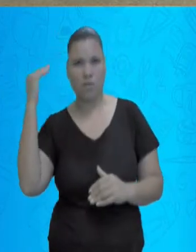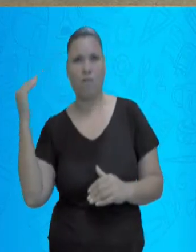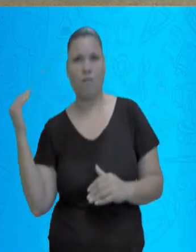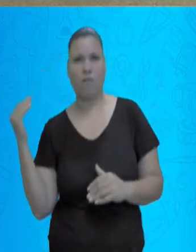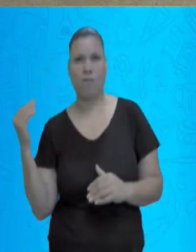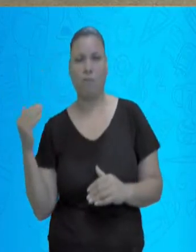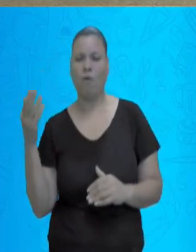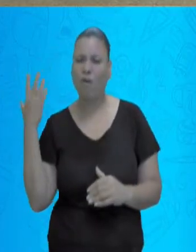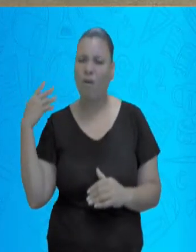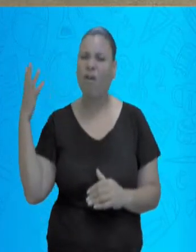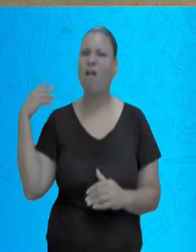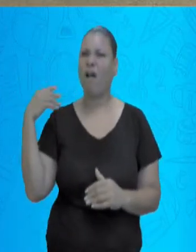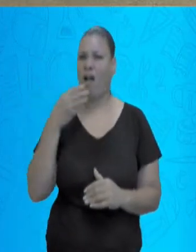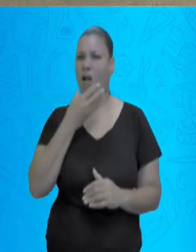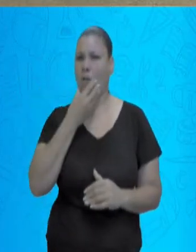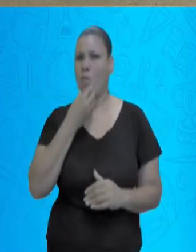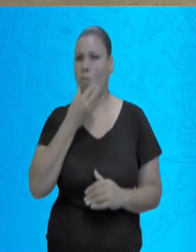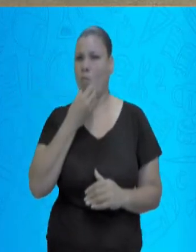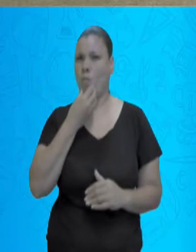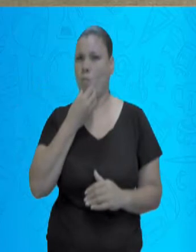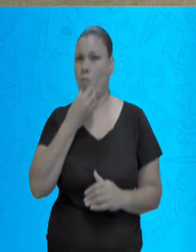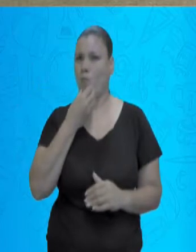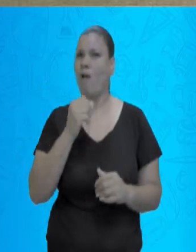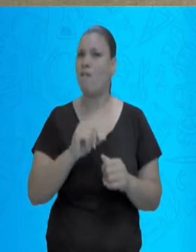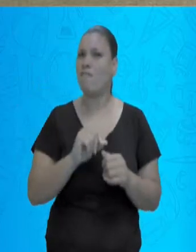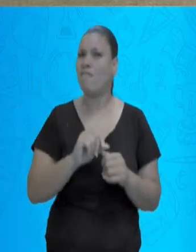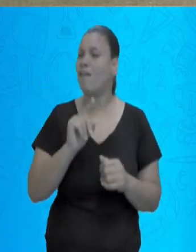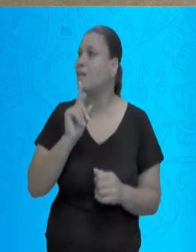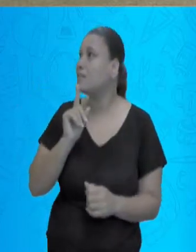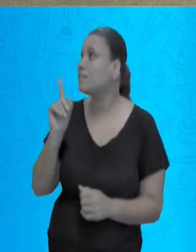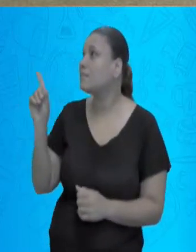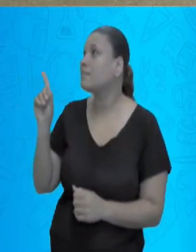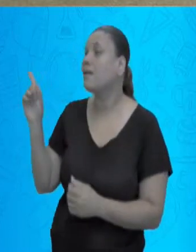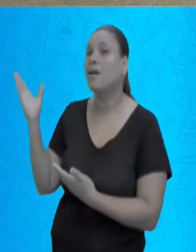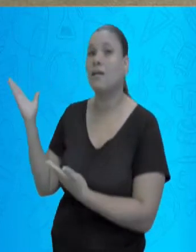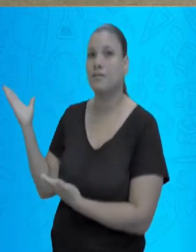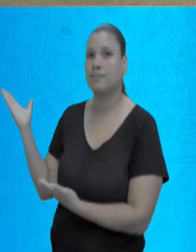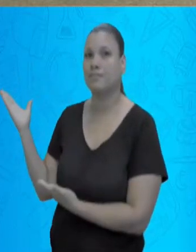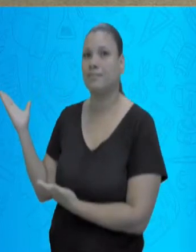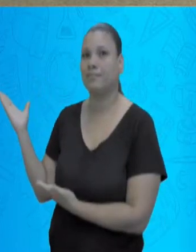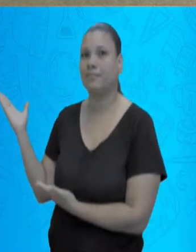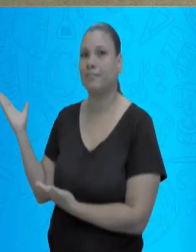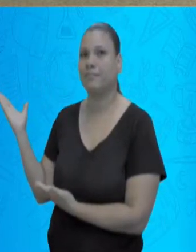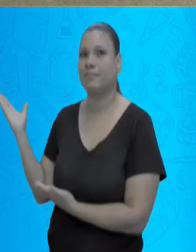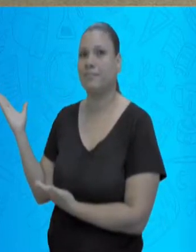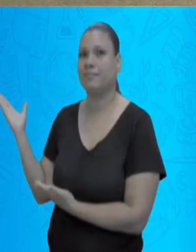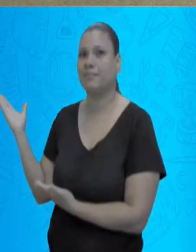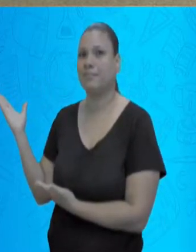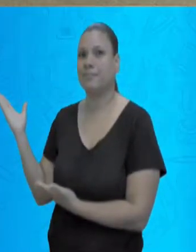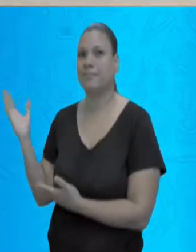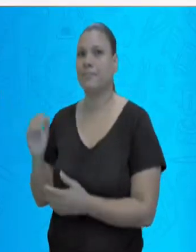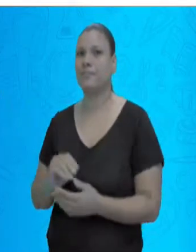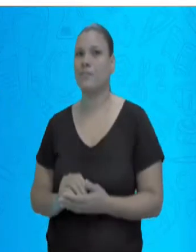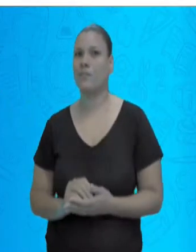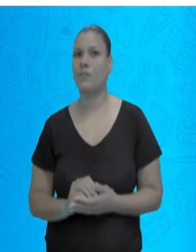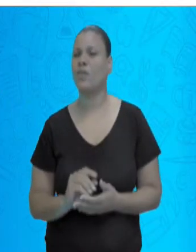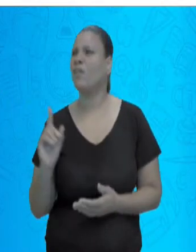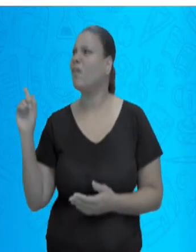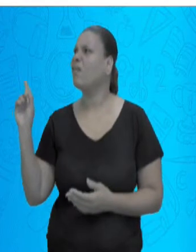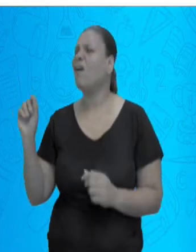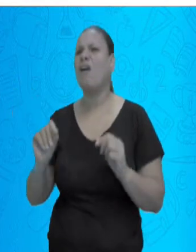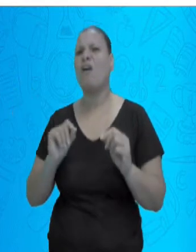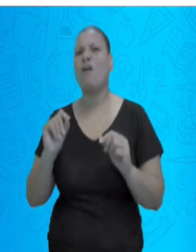se destacou nessa época com essa pintura dele, que chama Uma Tarde de Domingo na Ilha de